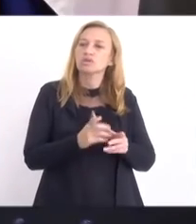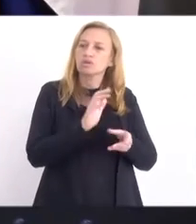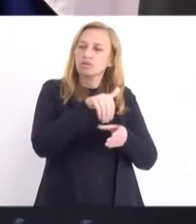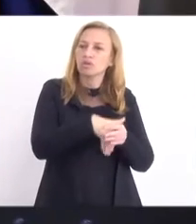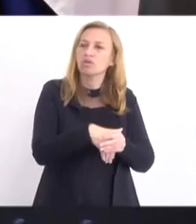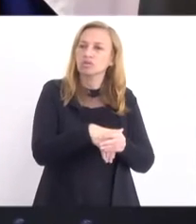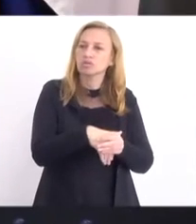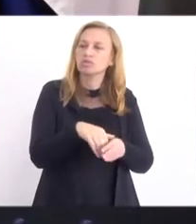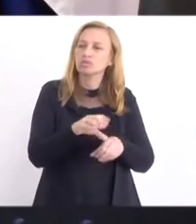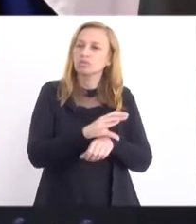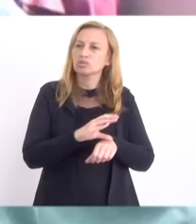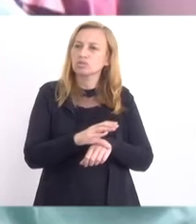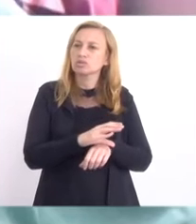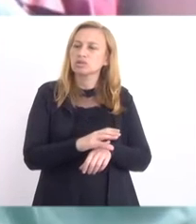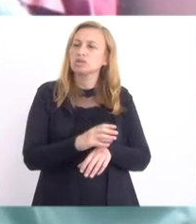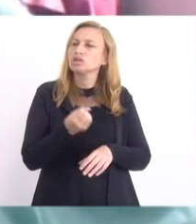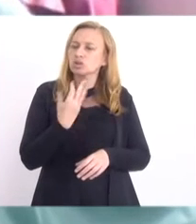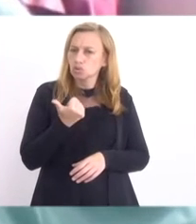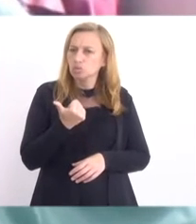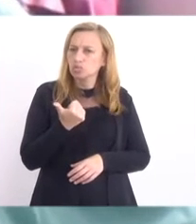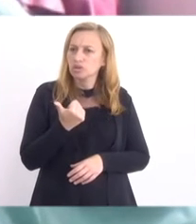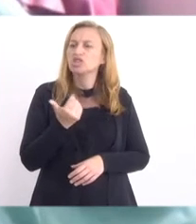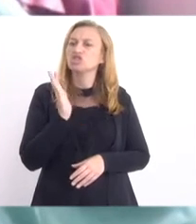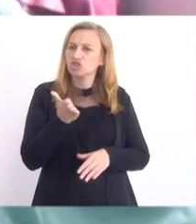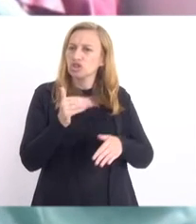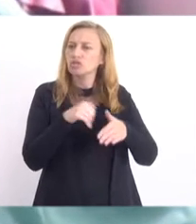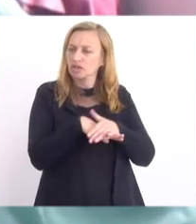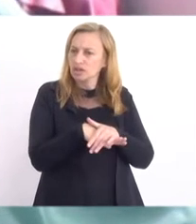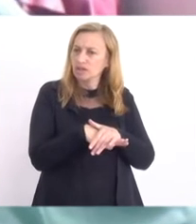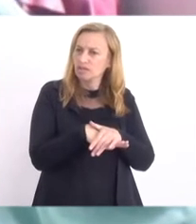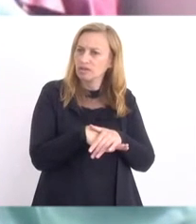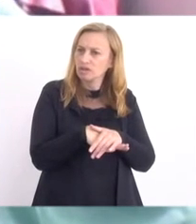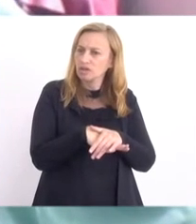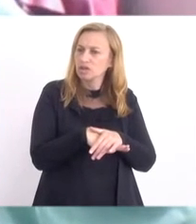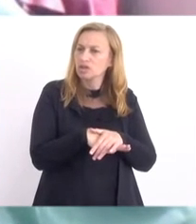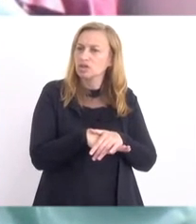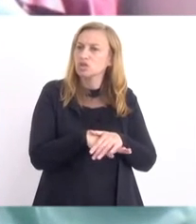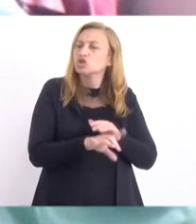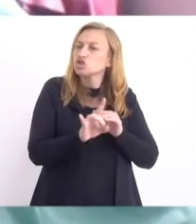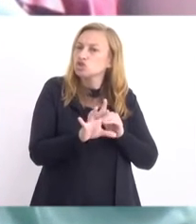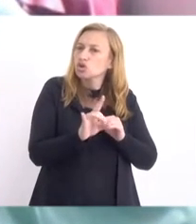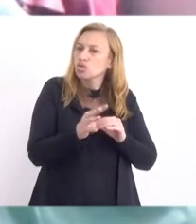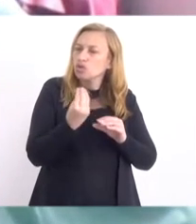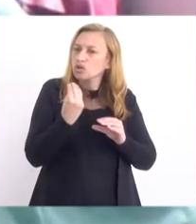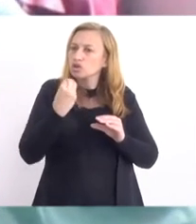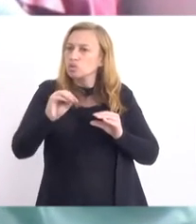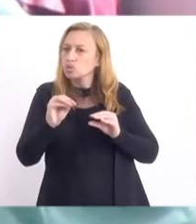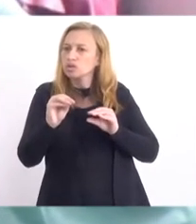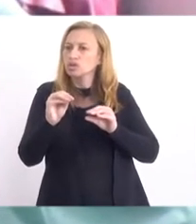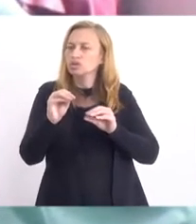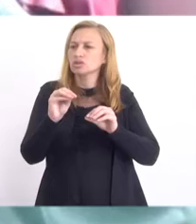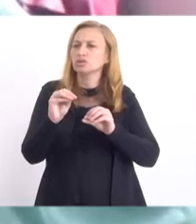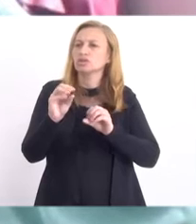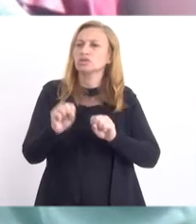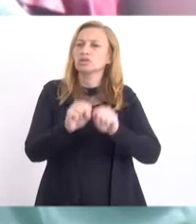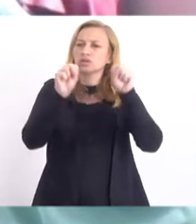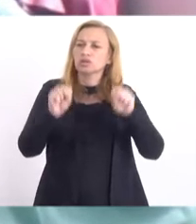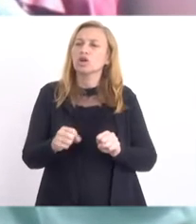constitucionalidade. Ah, tudo bem. Então tudo bem. Se já foi arquivado e só falta pôr no sistema, eu